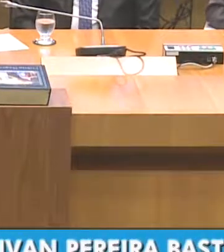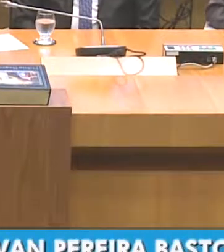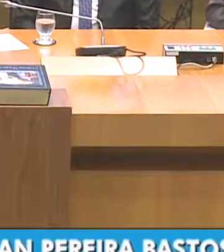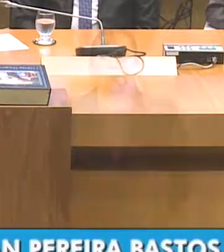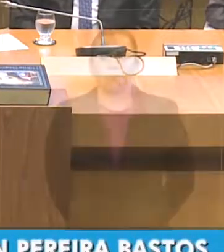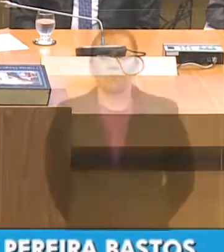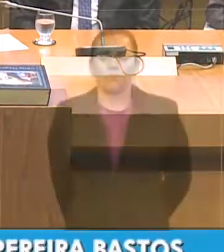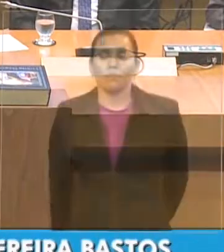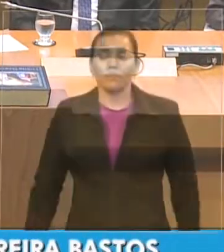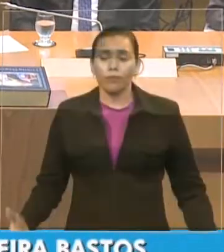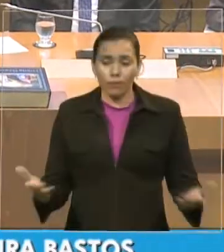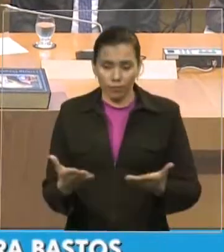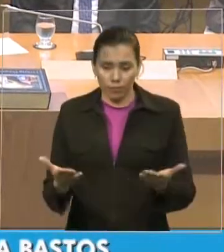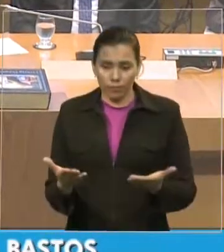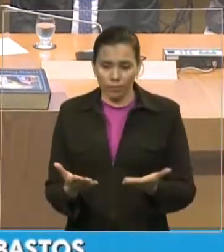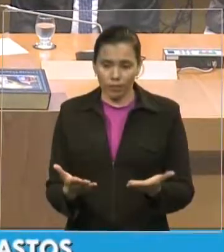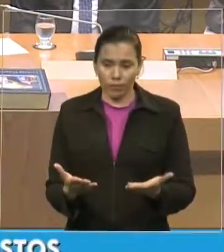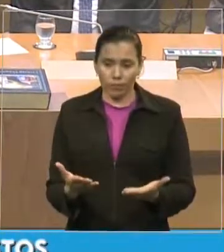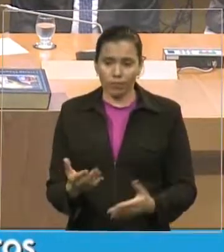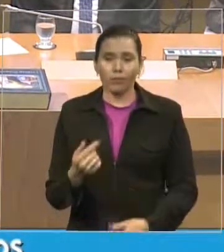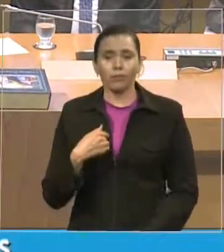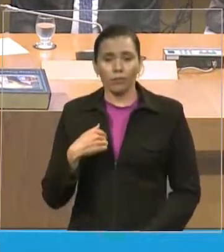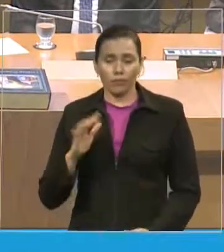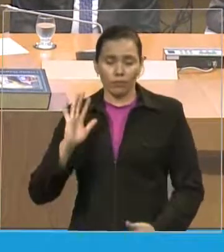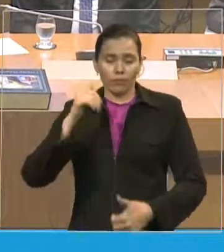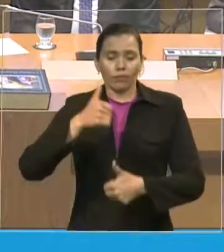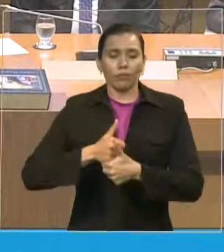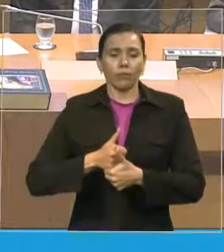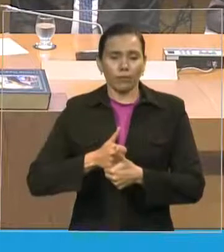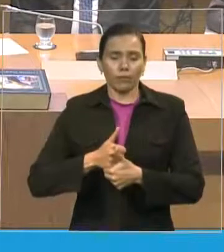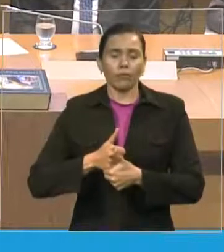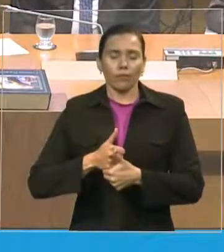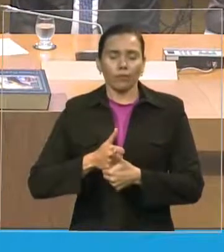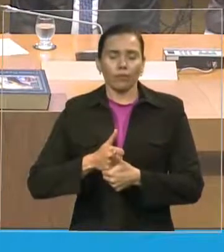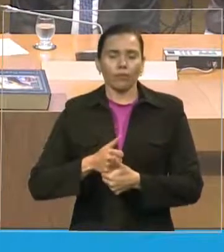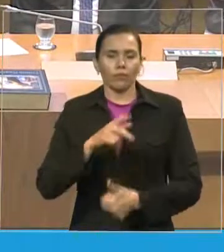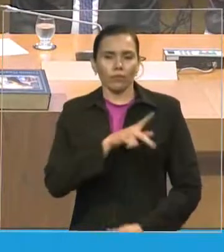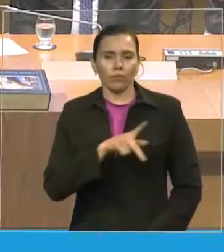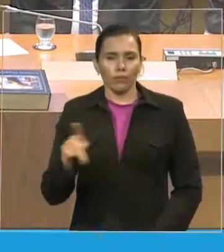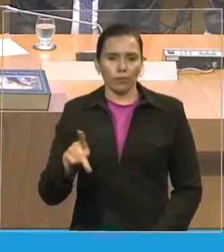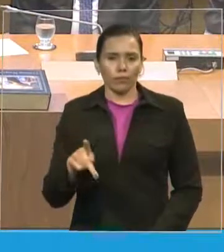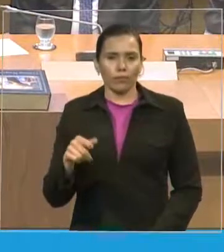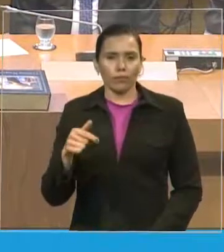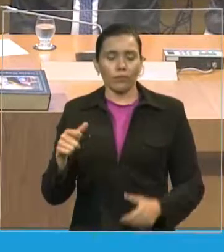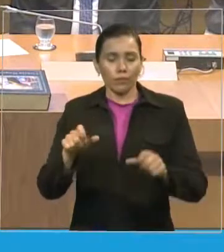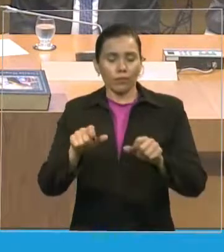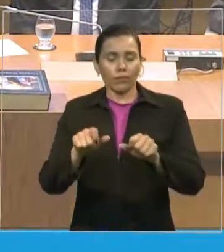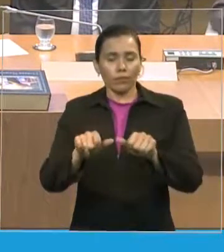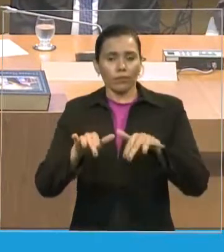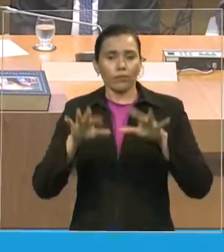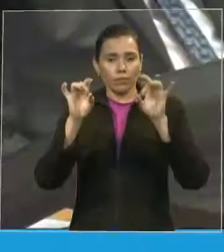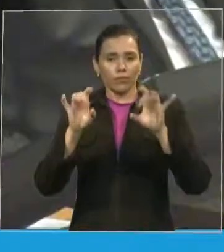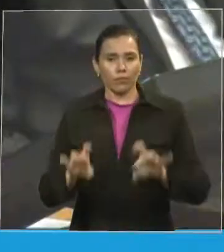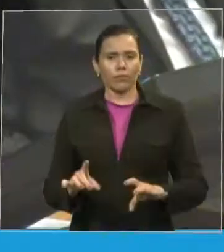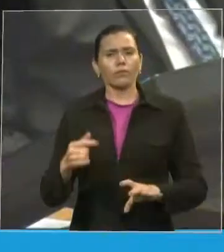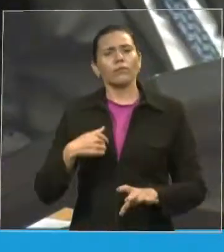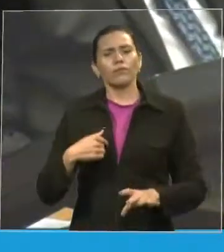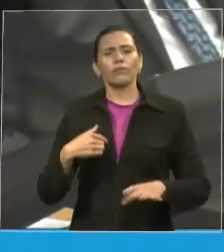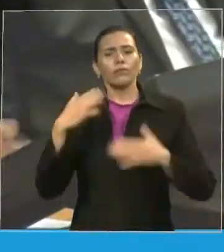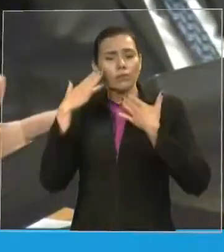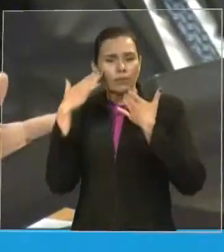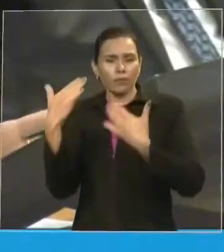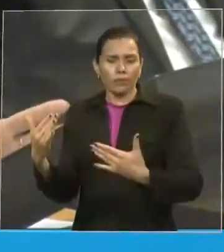Agora, passando a presidência aqui dos trabalhos, agradeço o deputado Levi Ponte, muito obrigada por ter